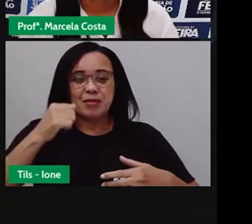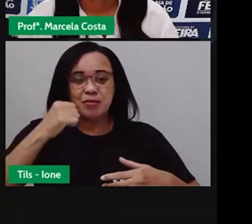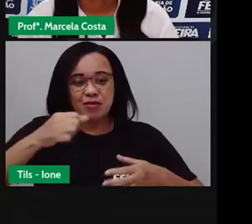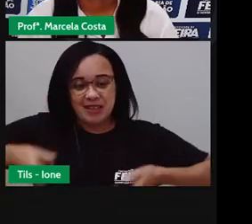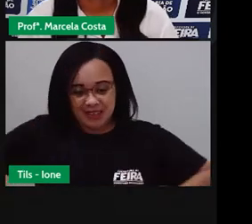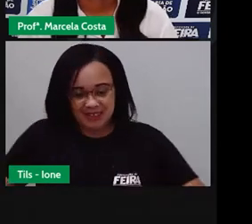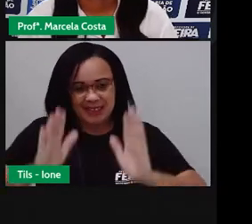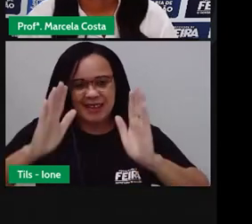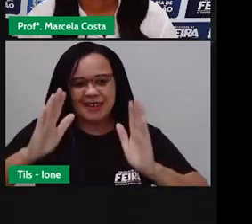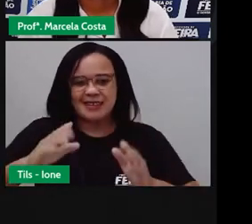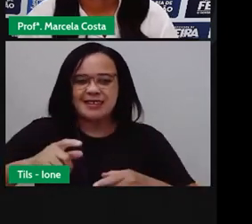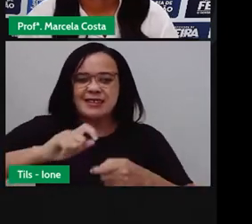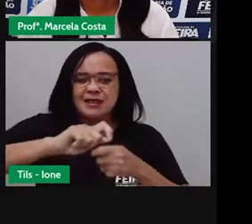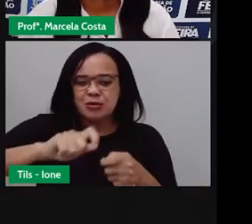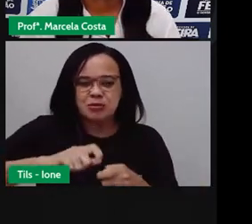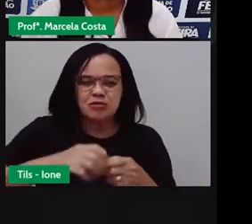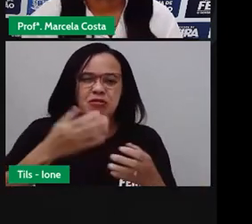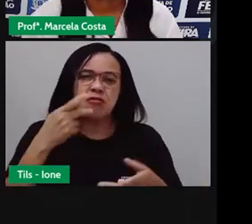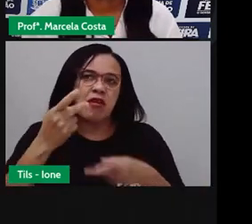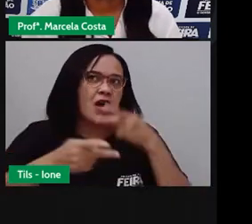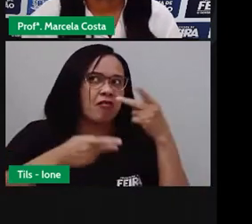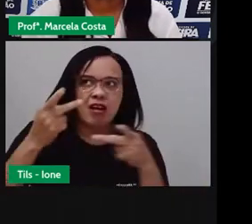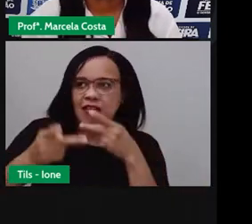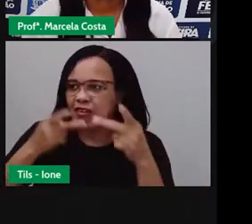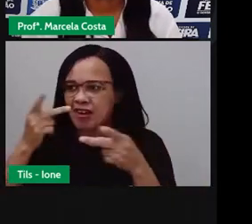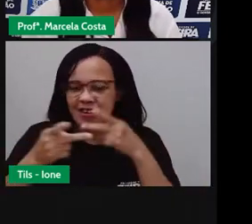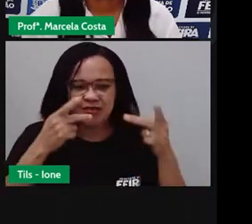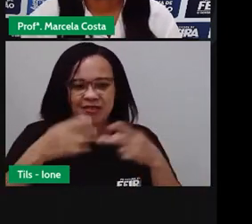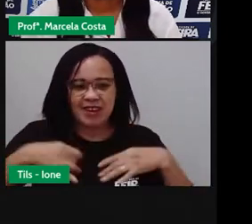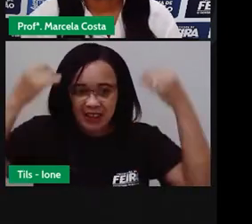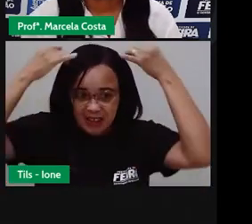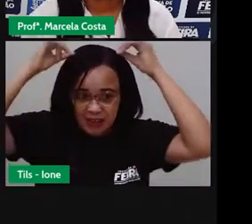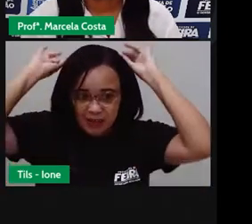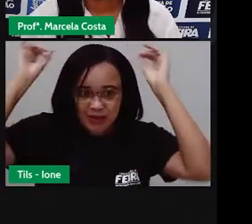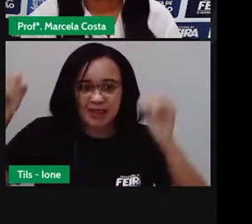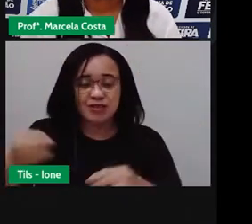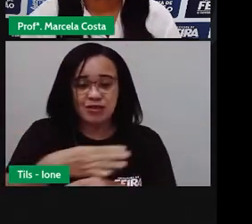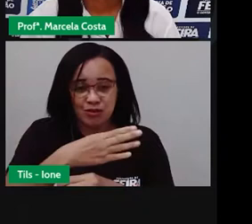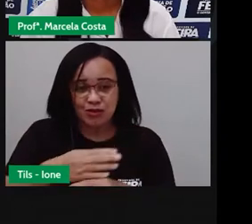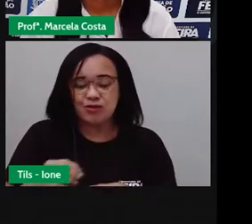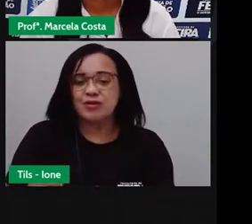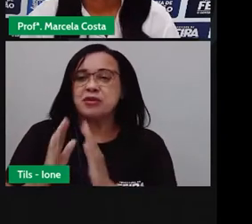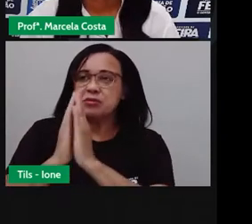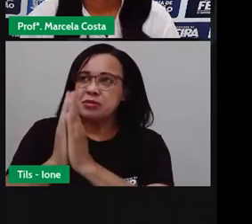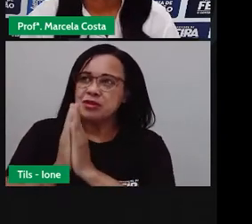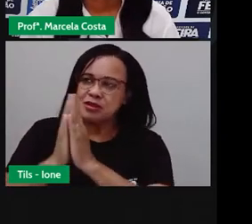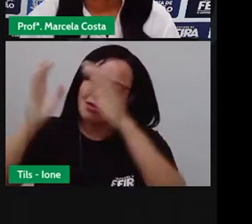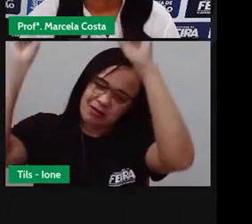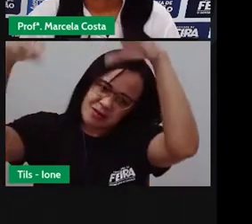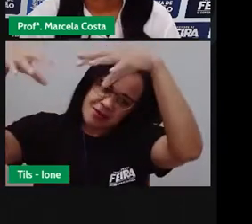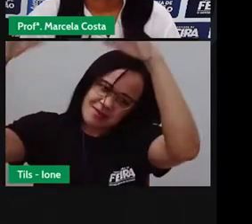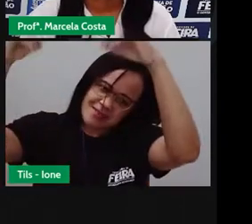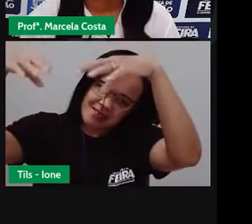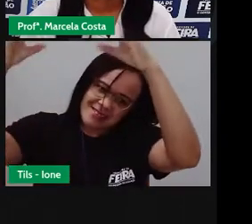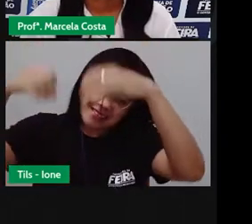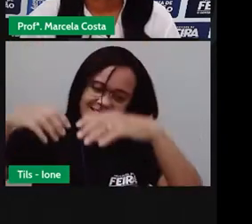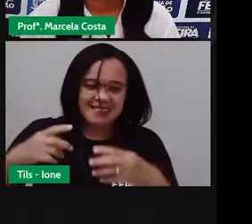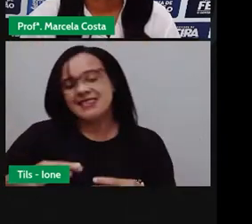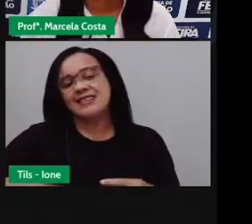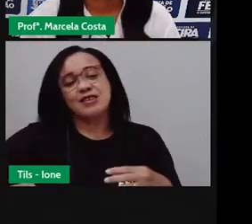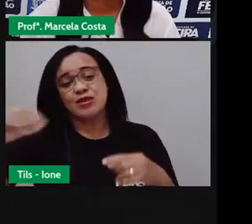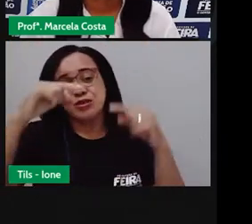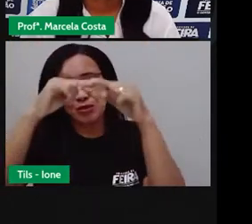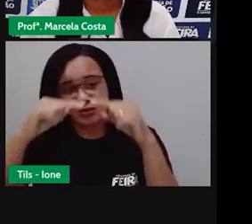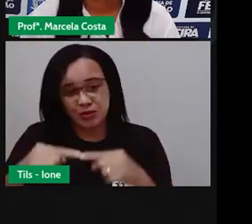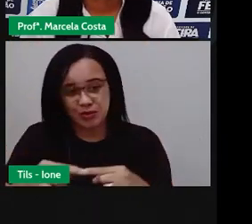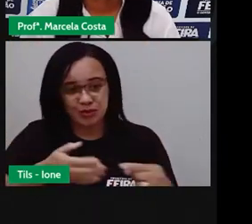faladeira, o gado magro e mufino. Novenas para o divino, pedidos para chover. Tudo isso faz bater